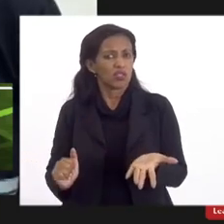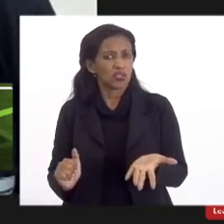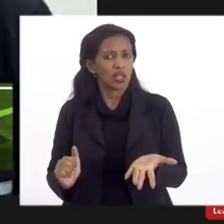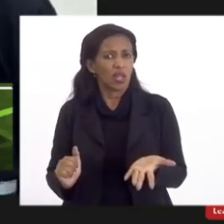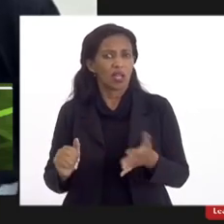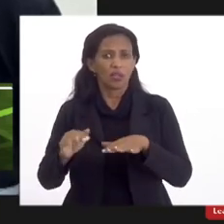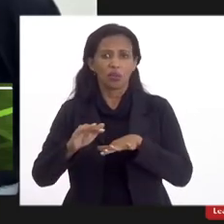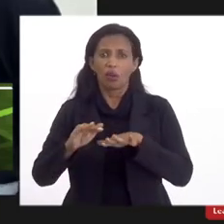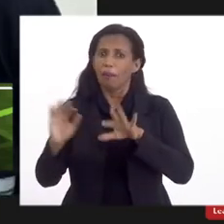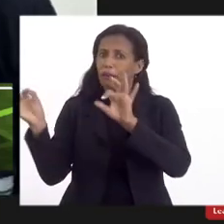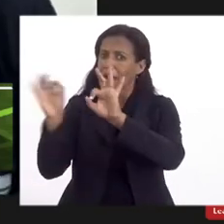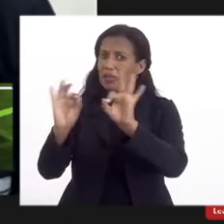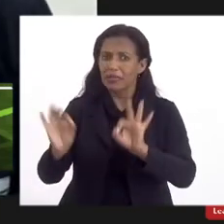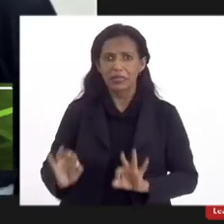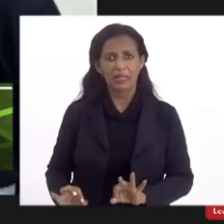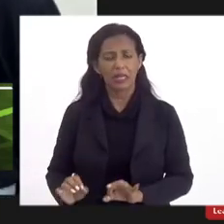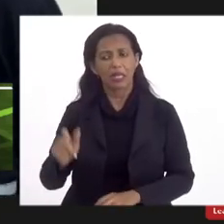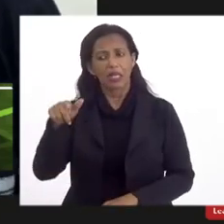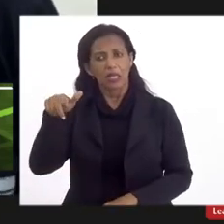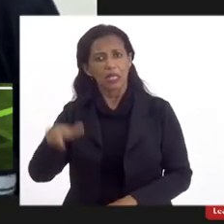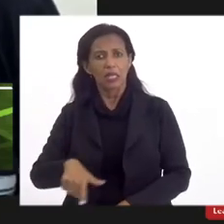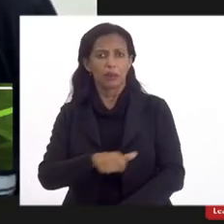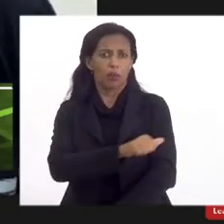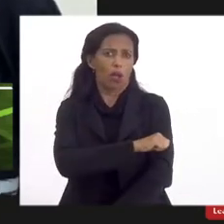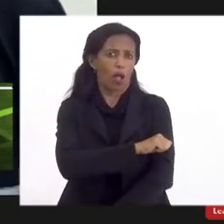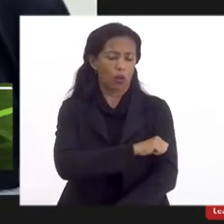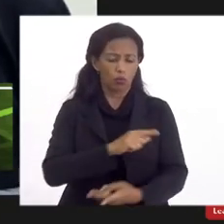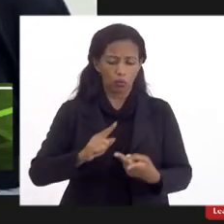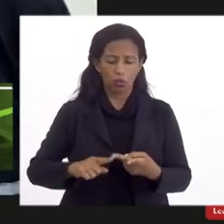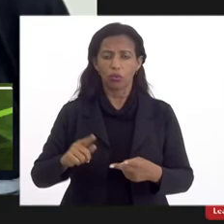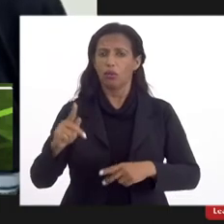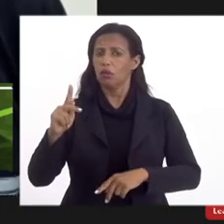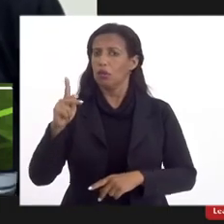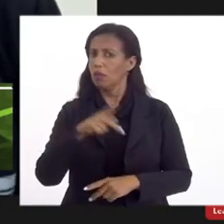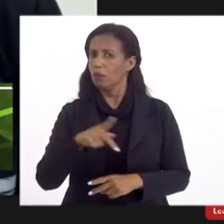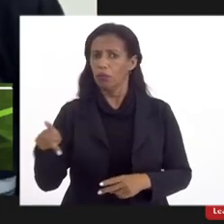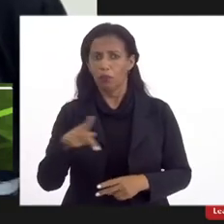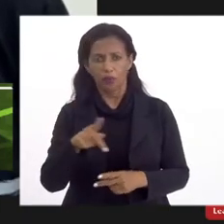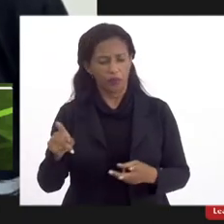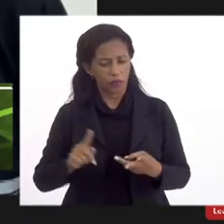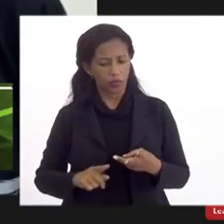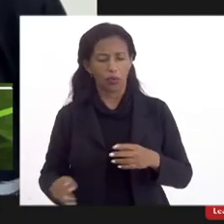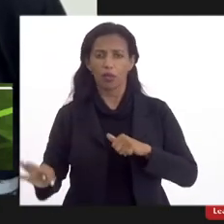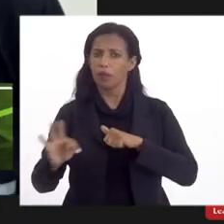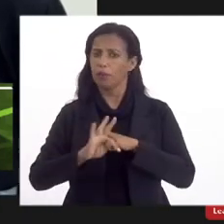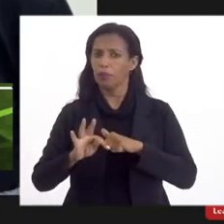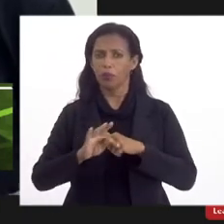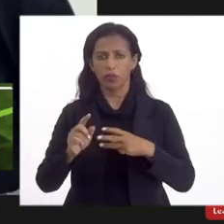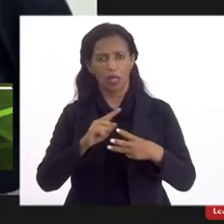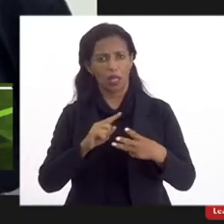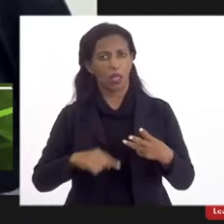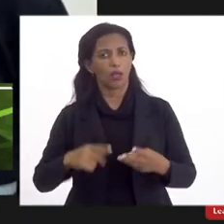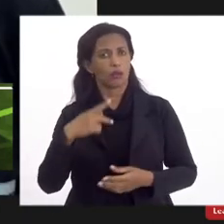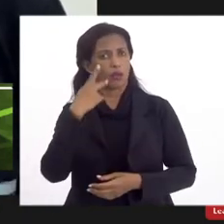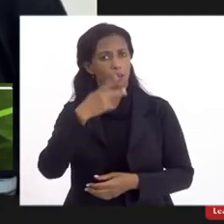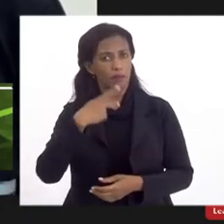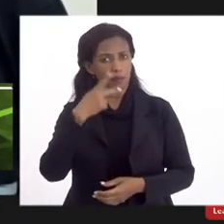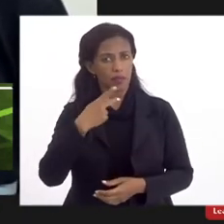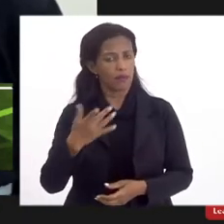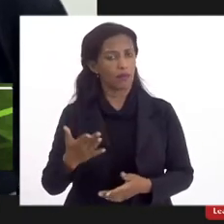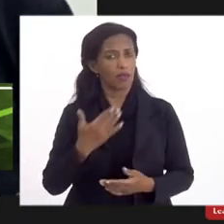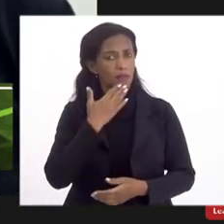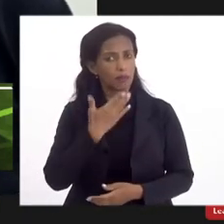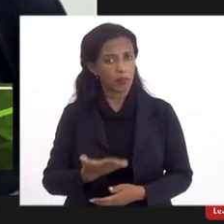menos para ninguém nem para o aluno nem para o professor e nem para o técnico é essa minha palavra o meu